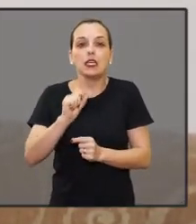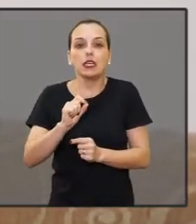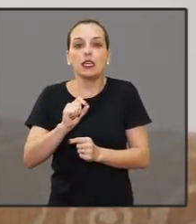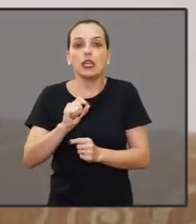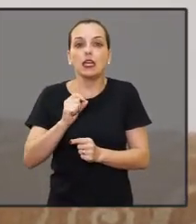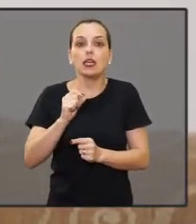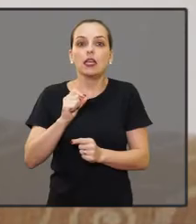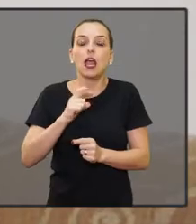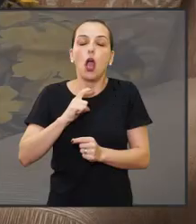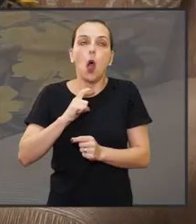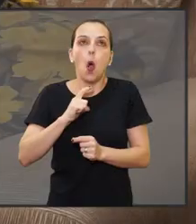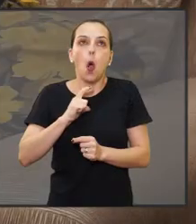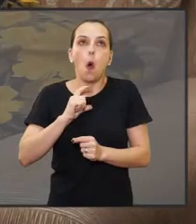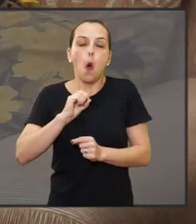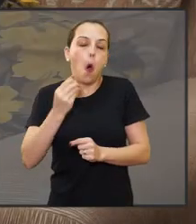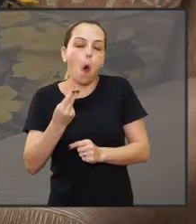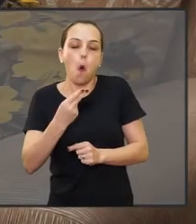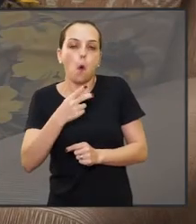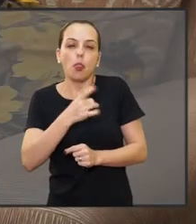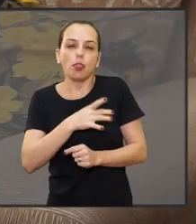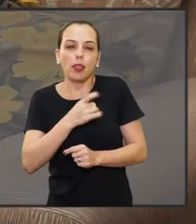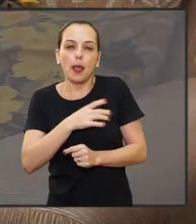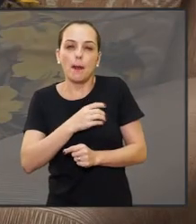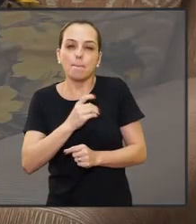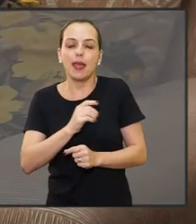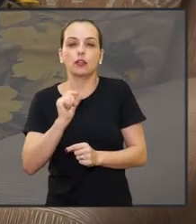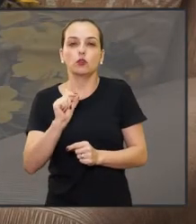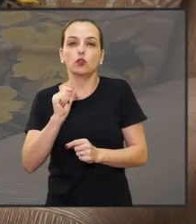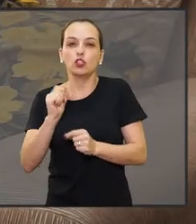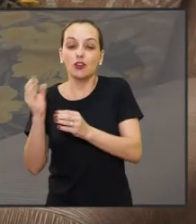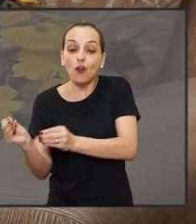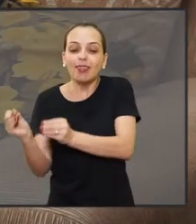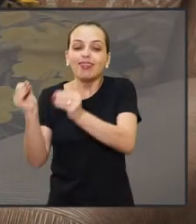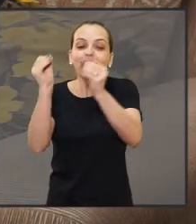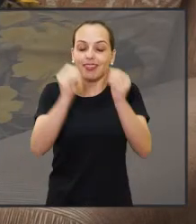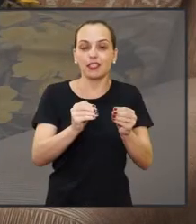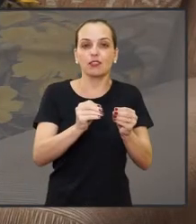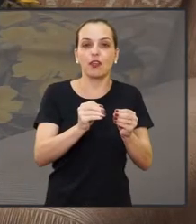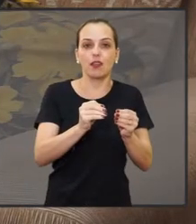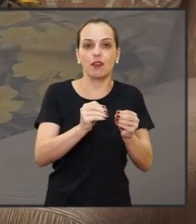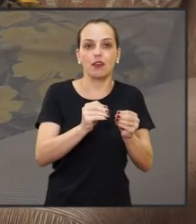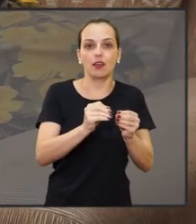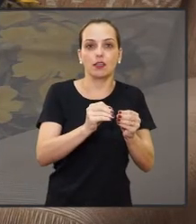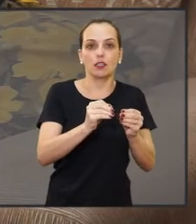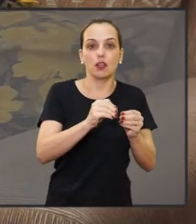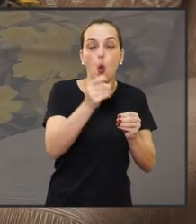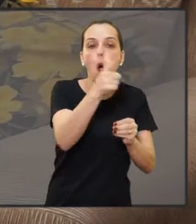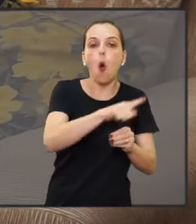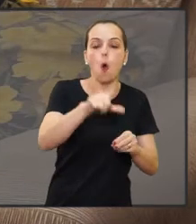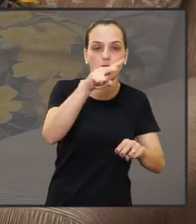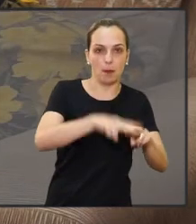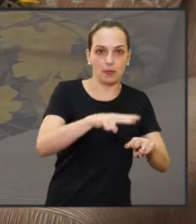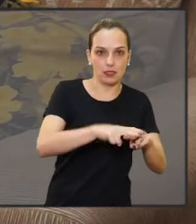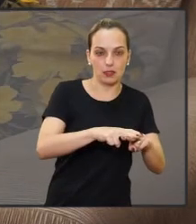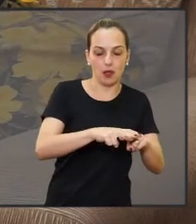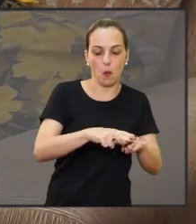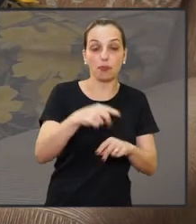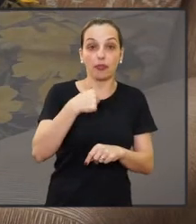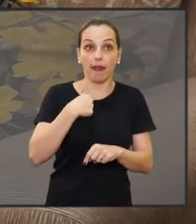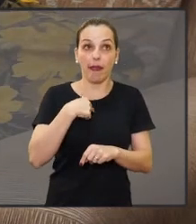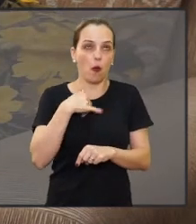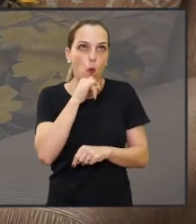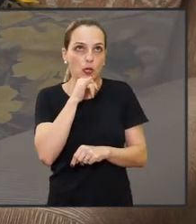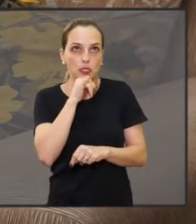Castigo ou até mesmo levar um bonde de volta para onde que ela veio que é tão difícil de ela tirar. Tipo assim, eu vim de Pirajuí.